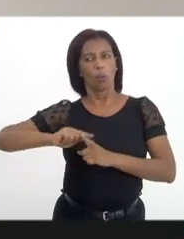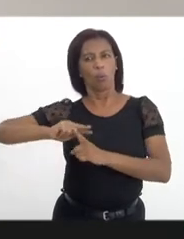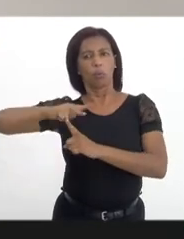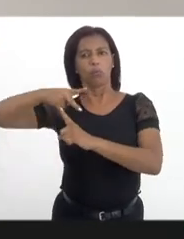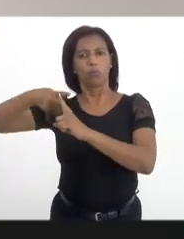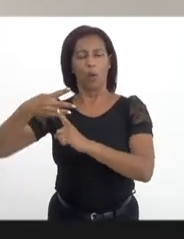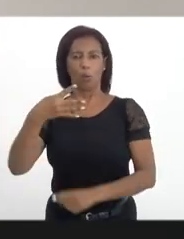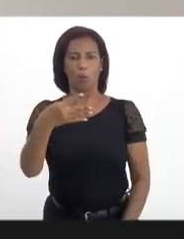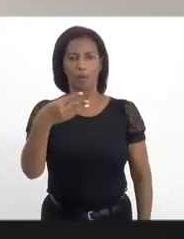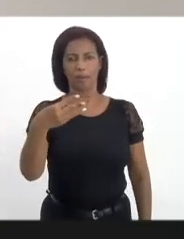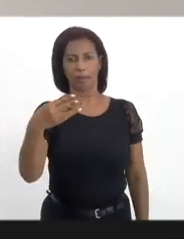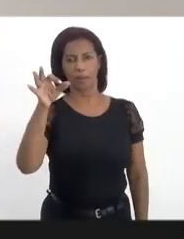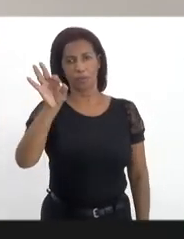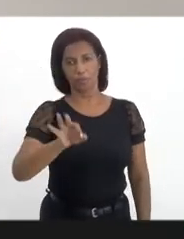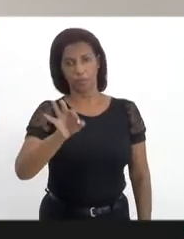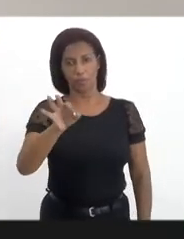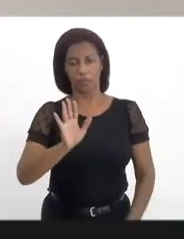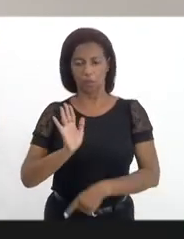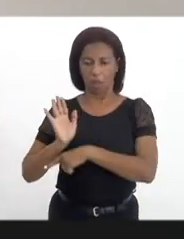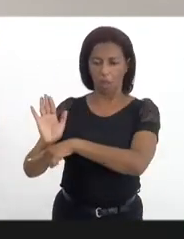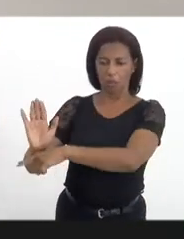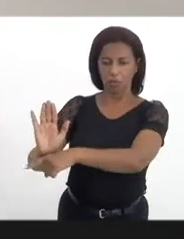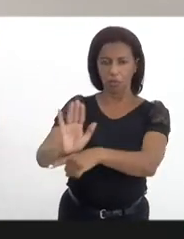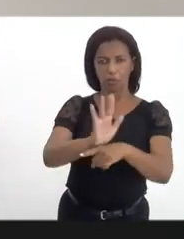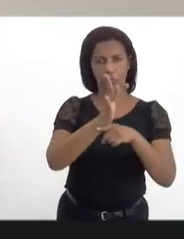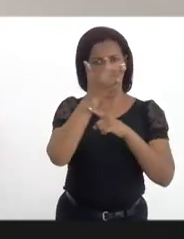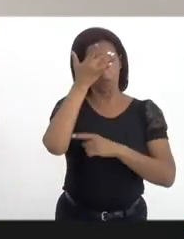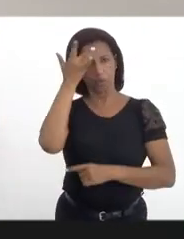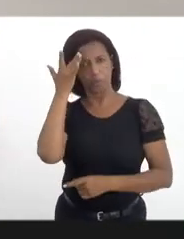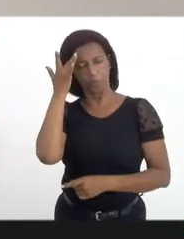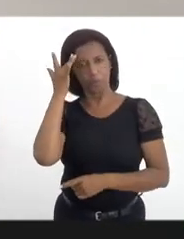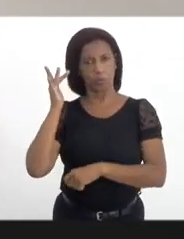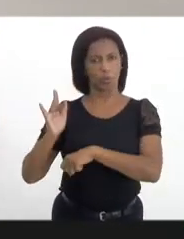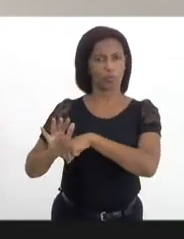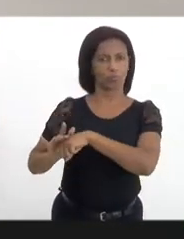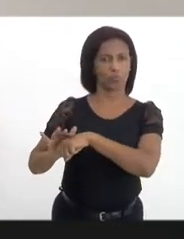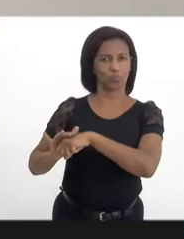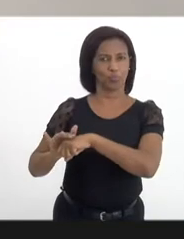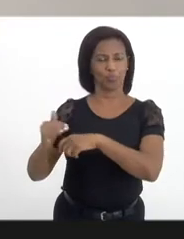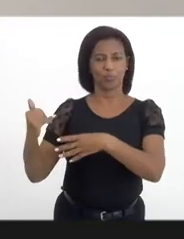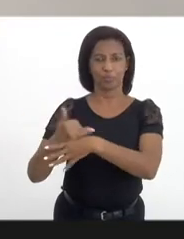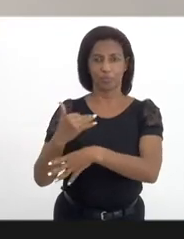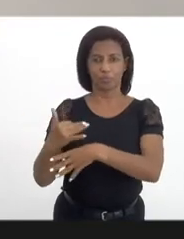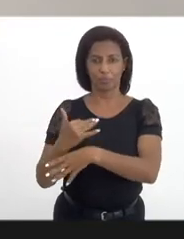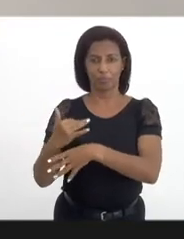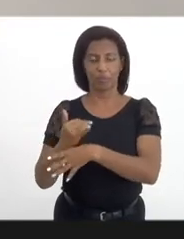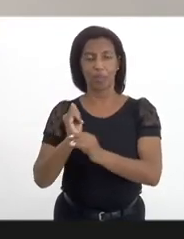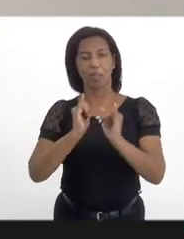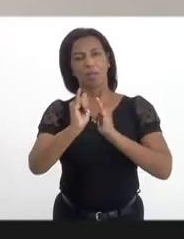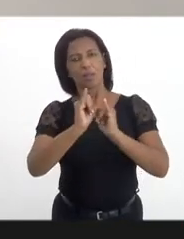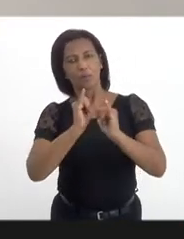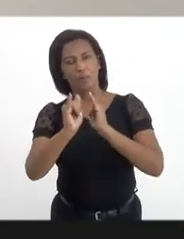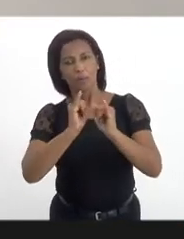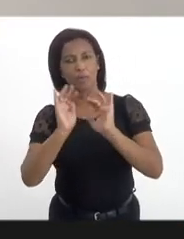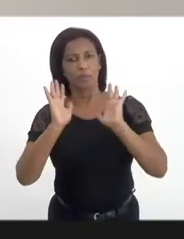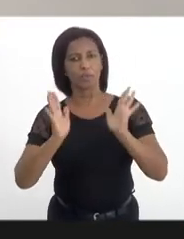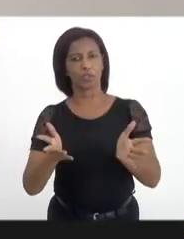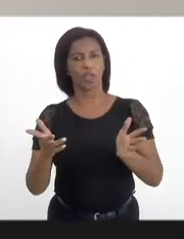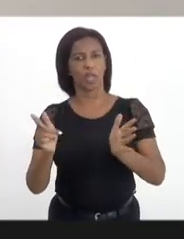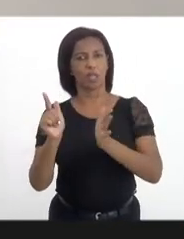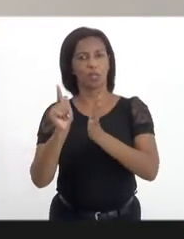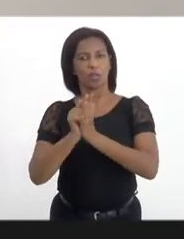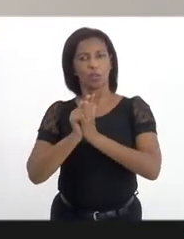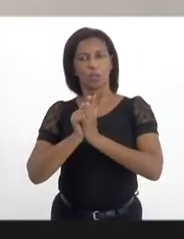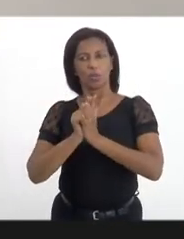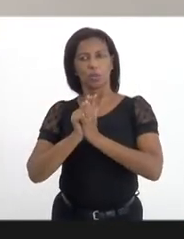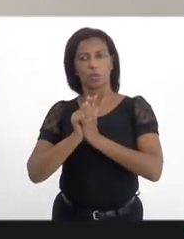no atendimento a dependentes químicos na cidade. Segundo, notícias publicadas na página